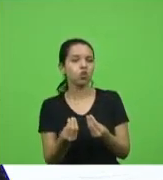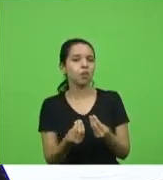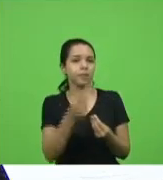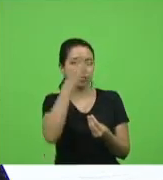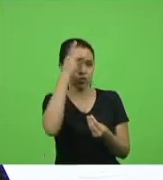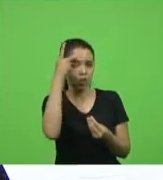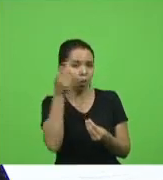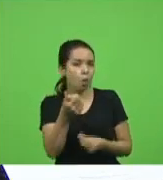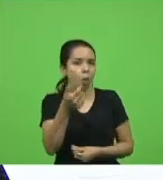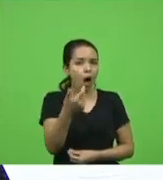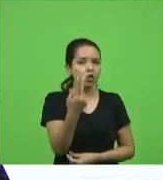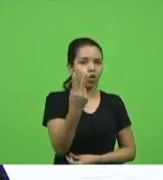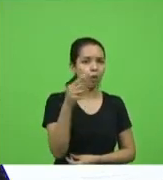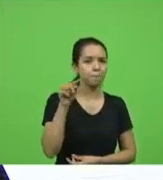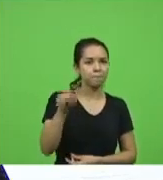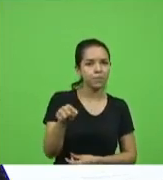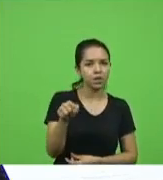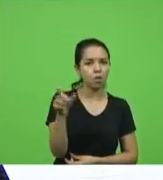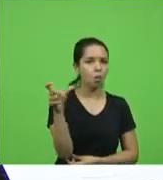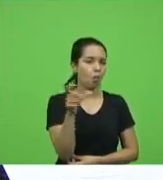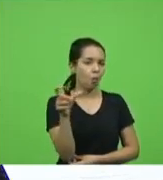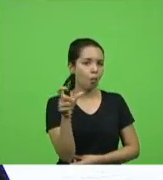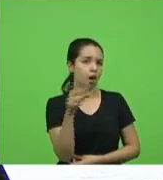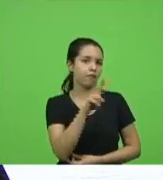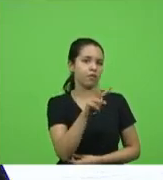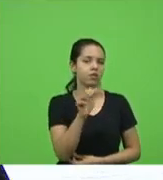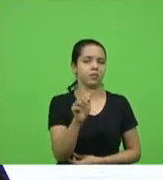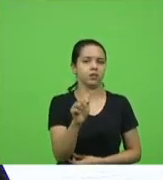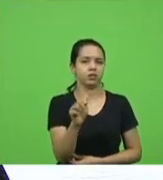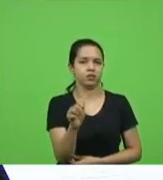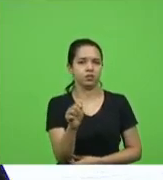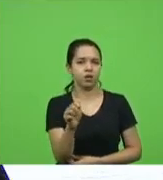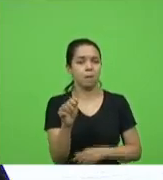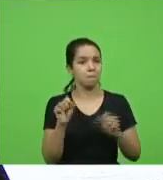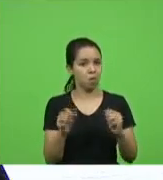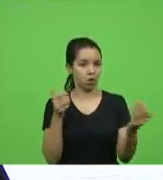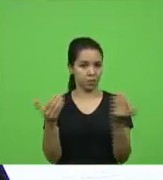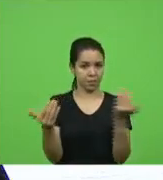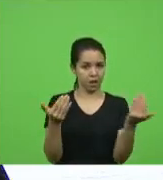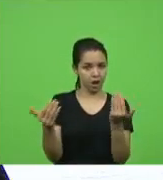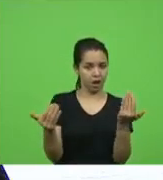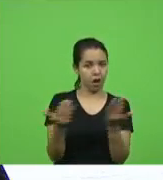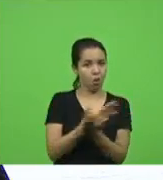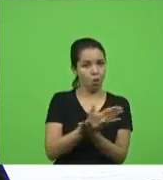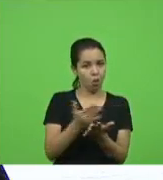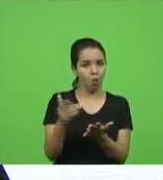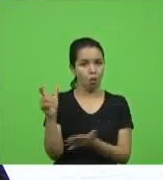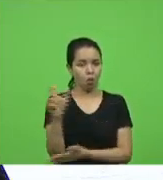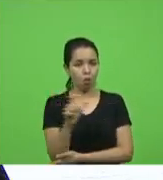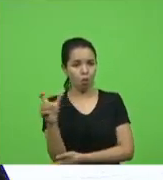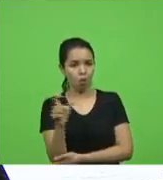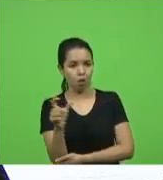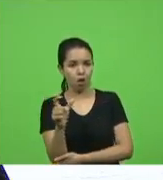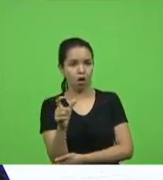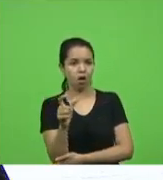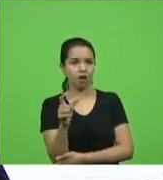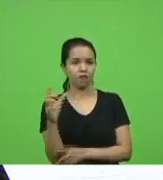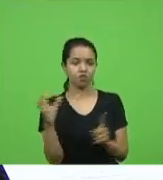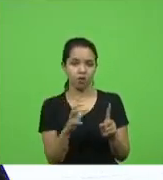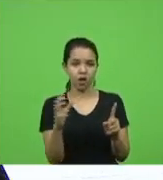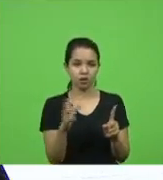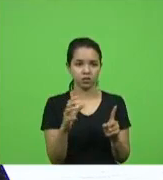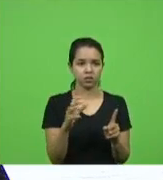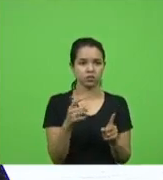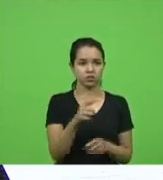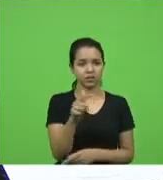a gente pode equiparar alguns créditos que não tem influência do imposto de renda dá para arrumar se não dá para